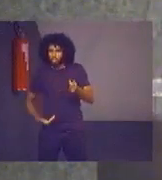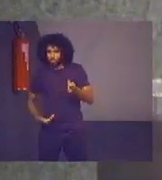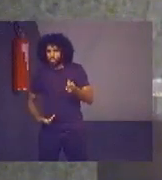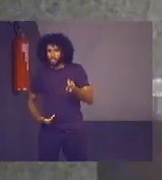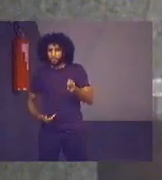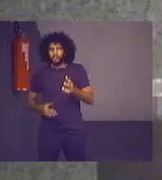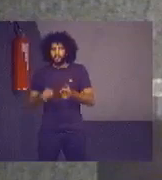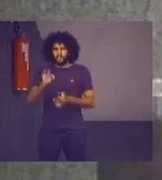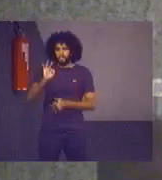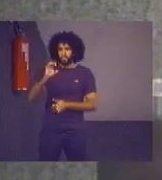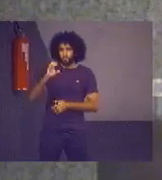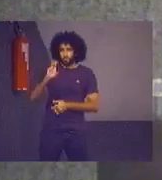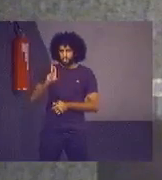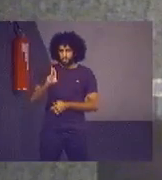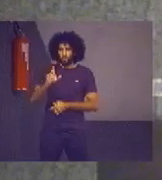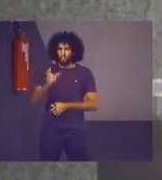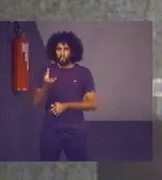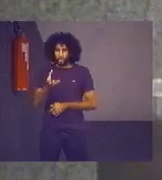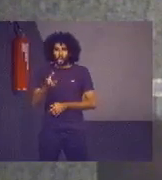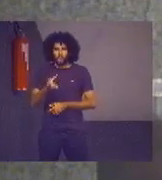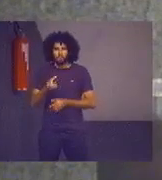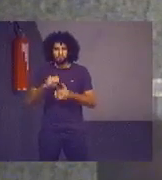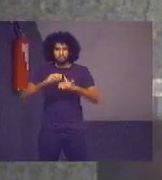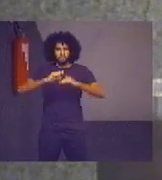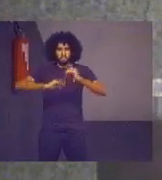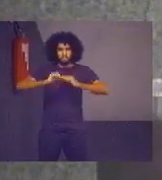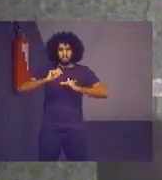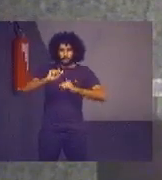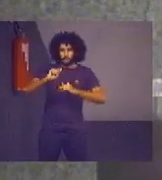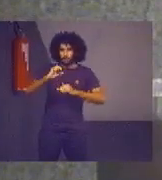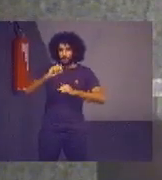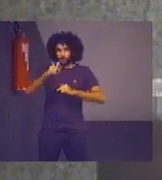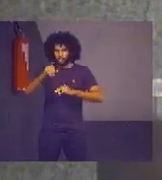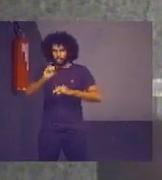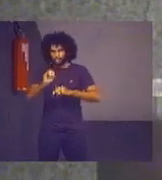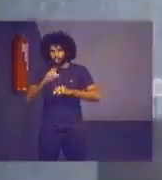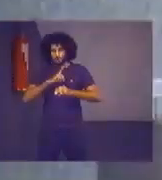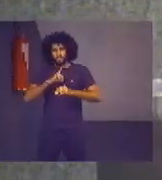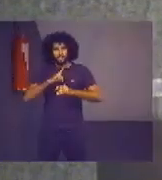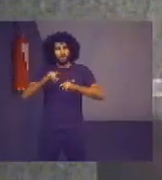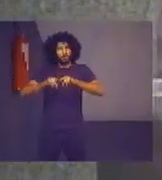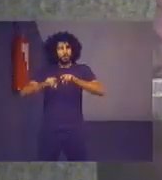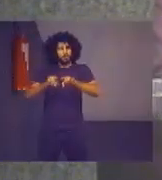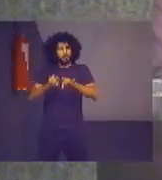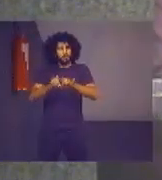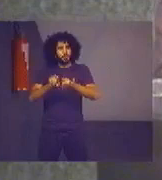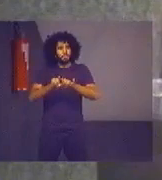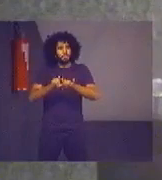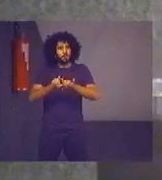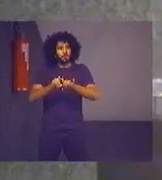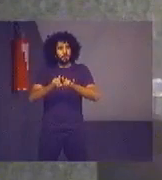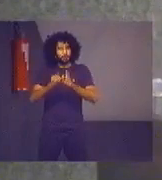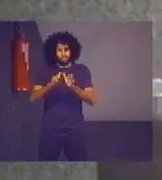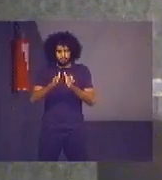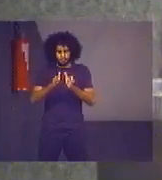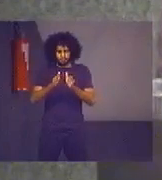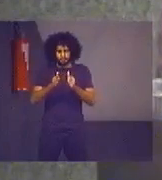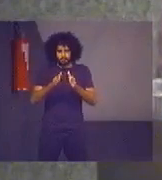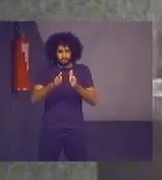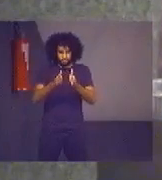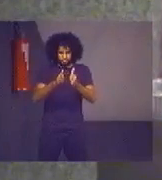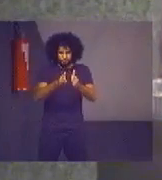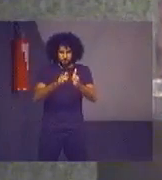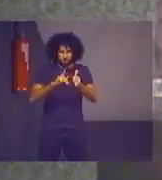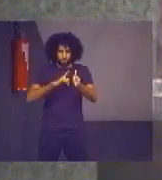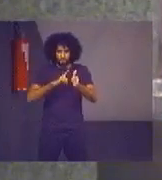uma ação que seja integrada e que haja transversalidade nas ações governamentais, que tenha um